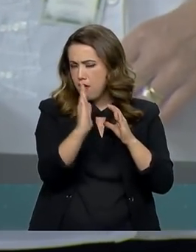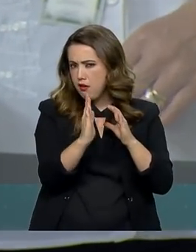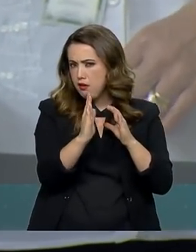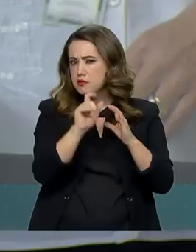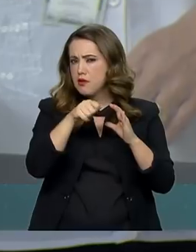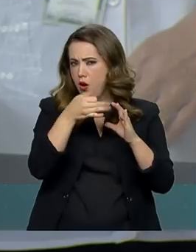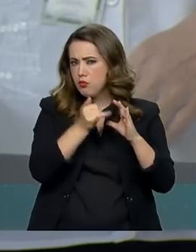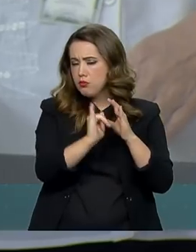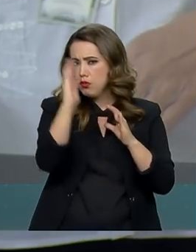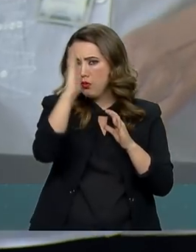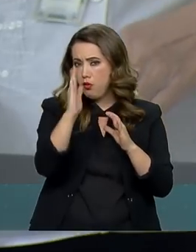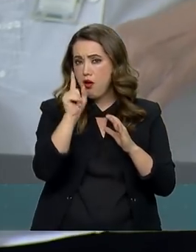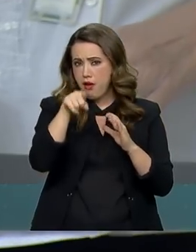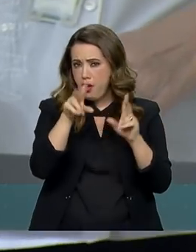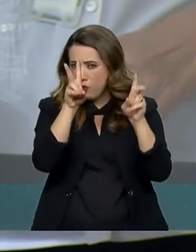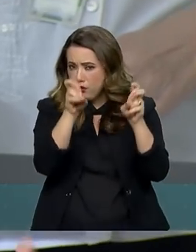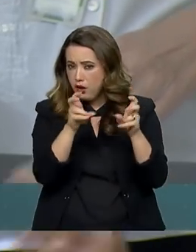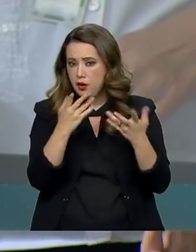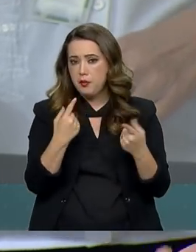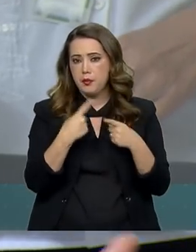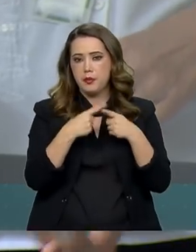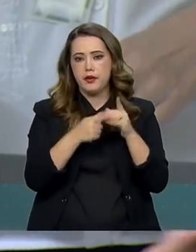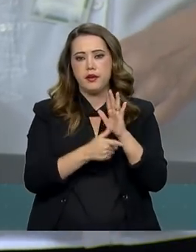entrevista falou que a EBC